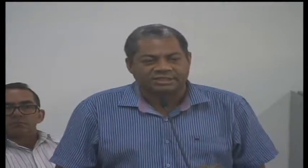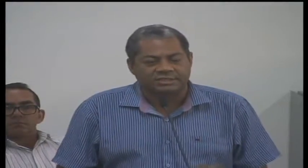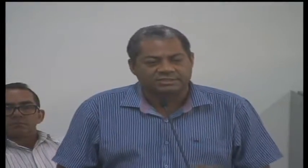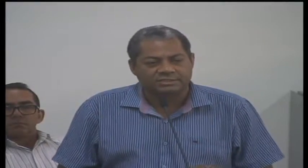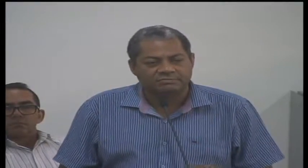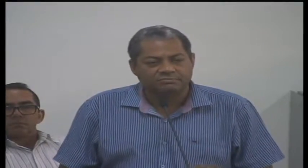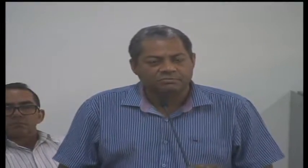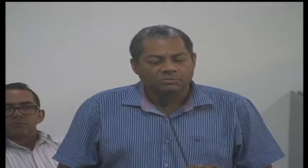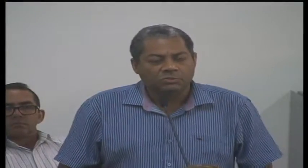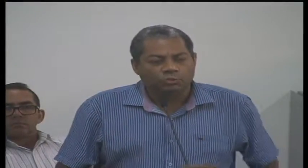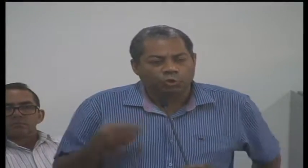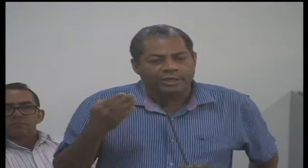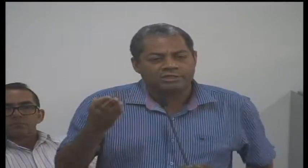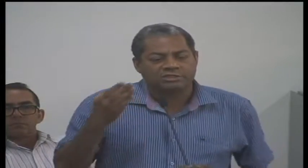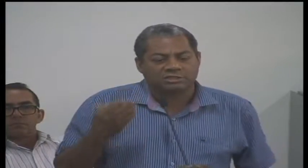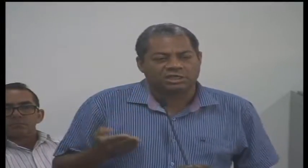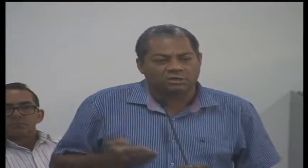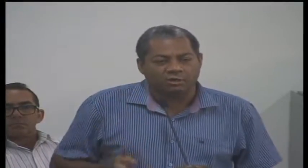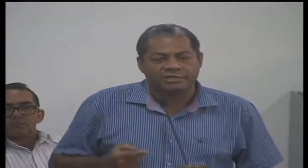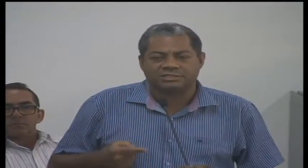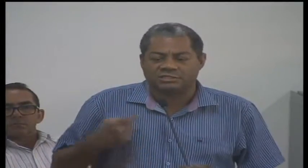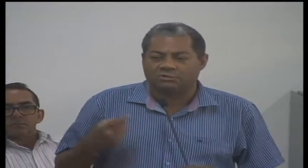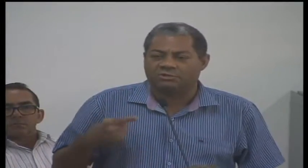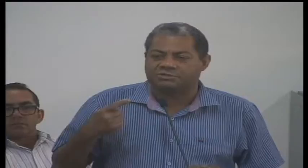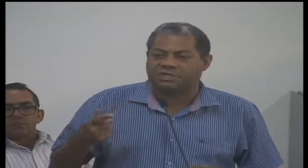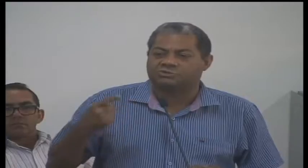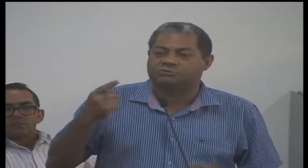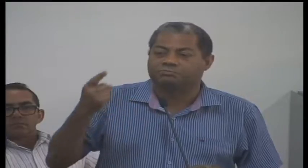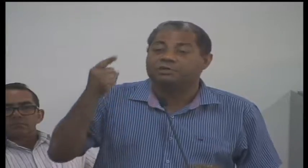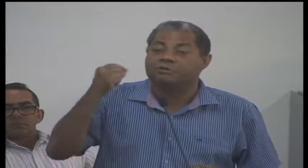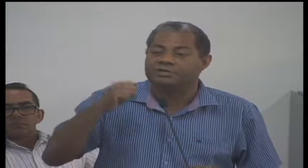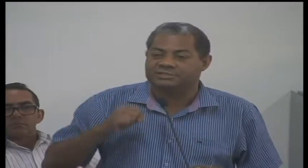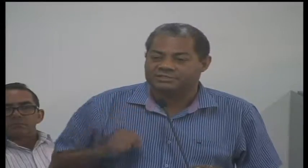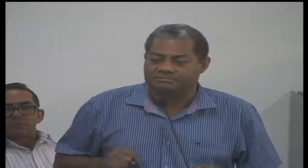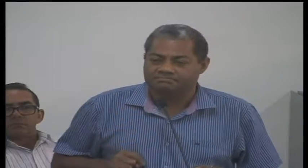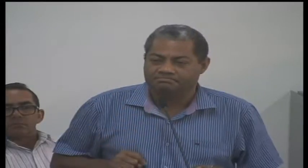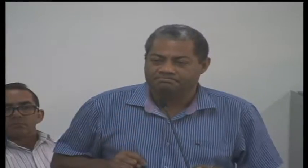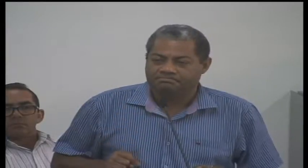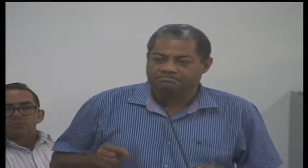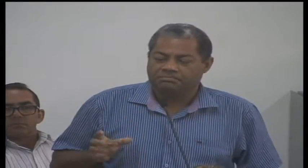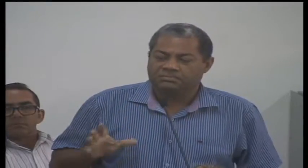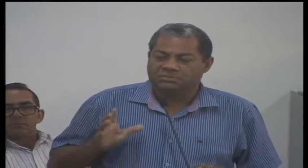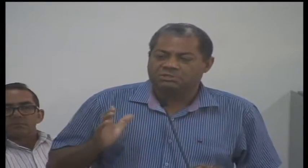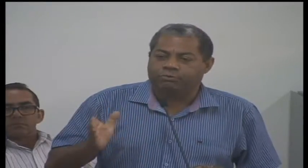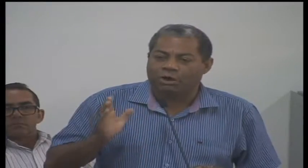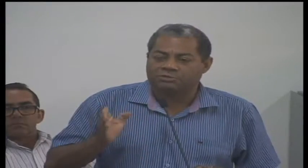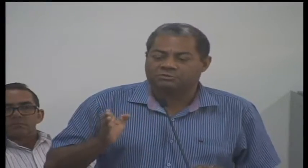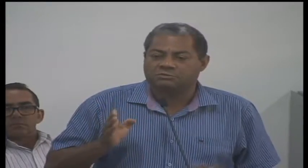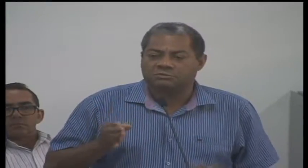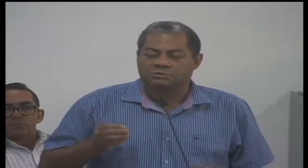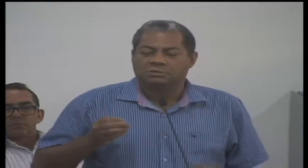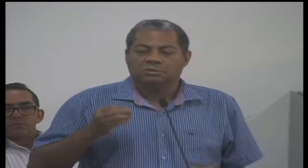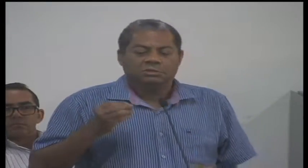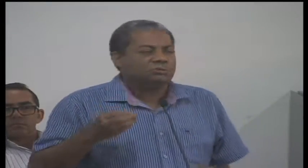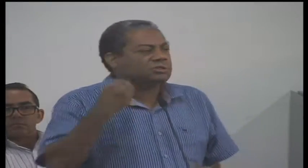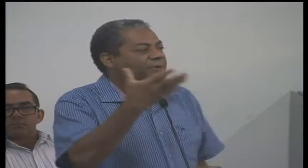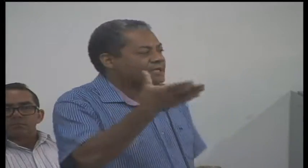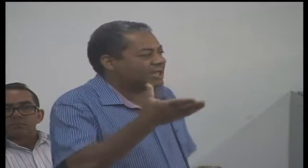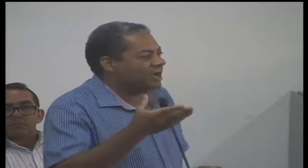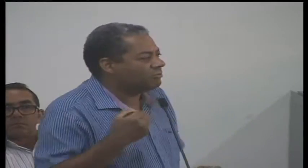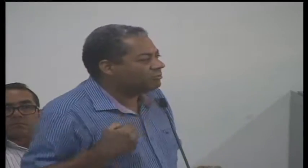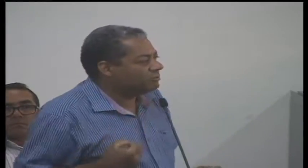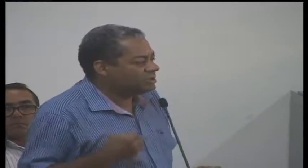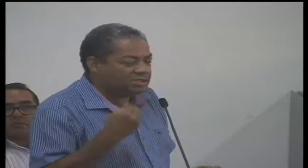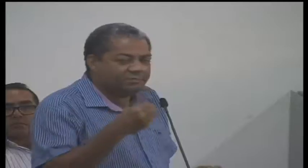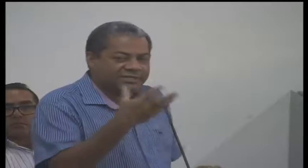2016 R$ 2,8 trilhões de impostos que